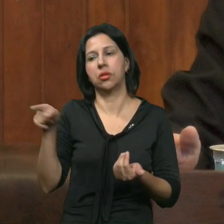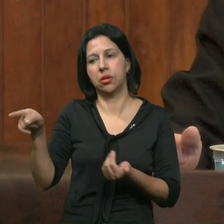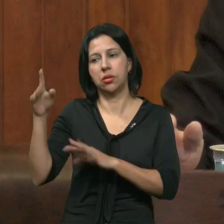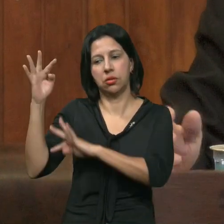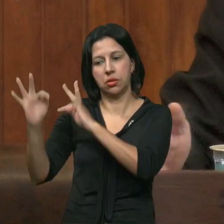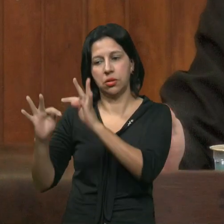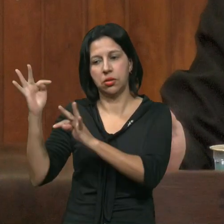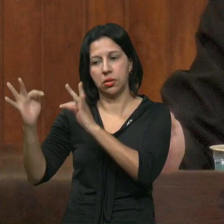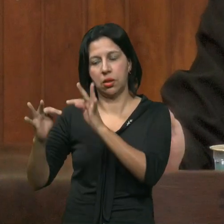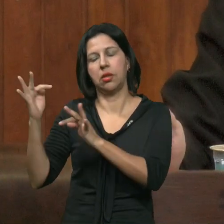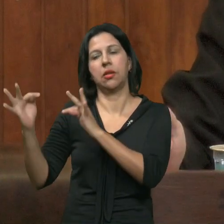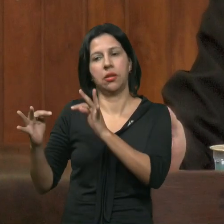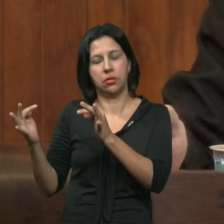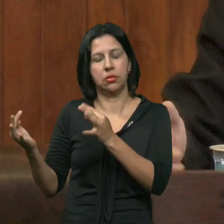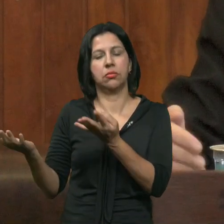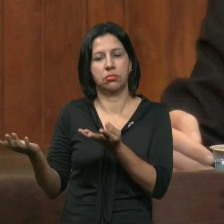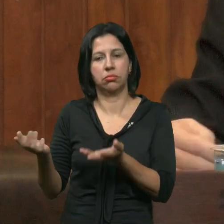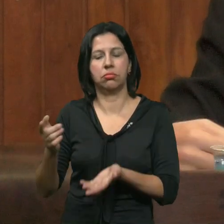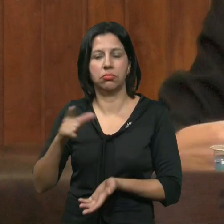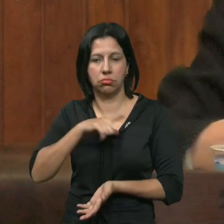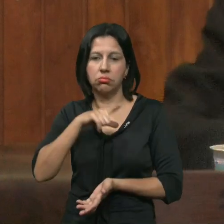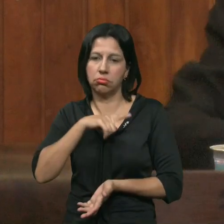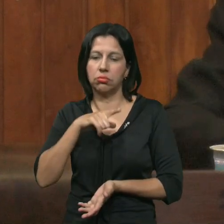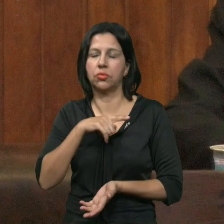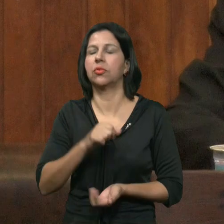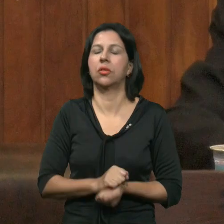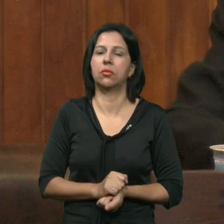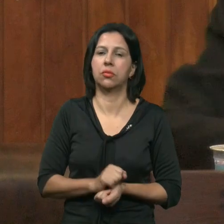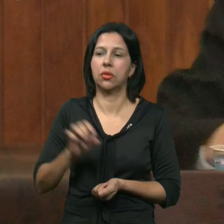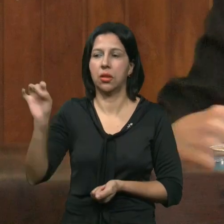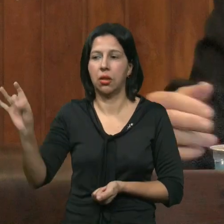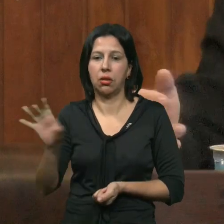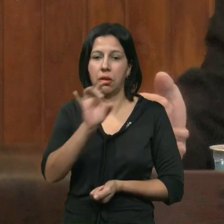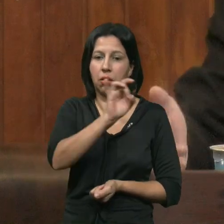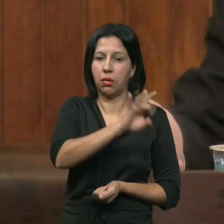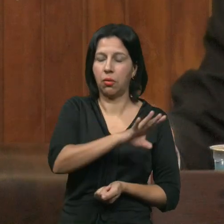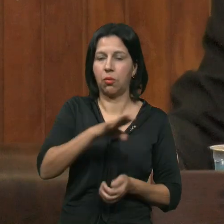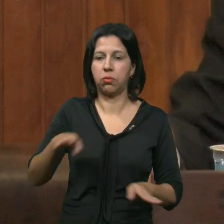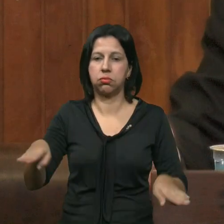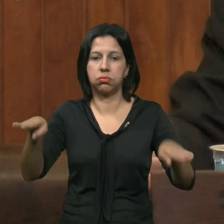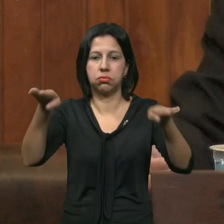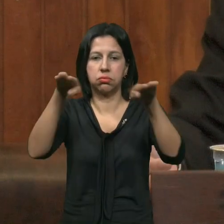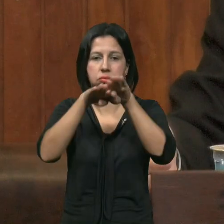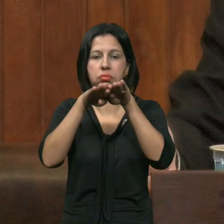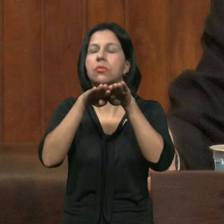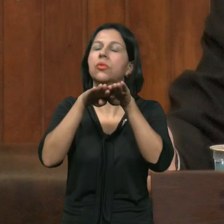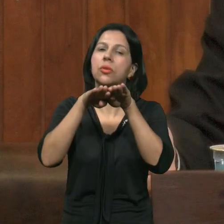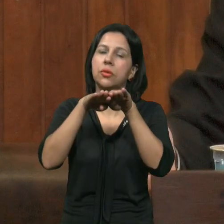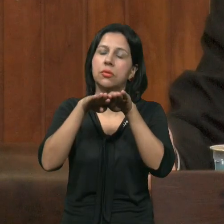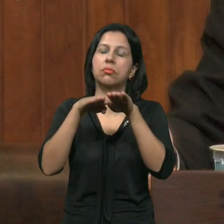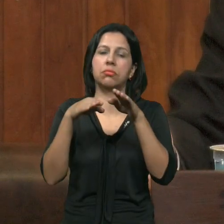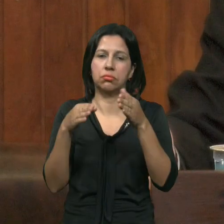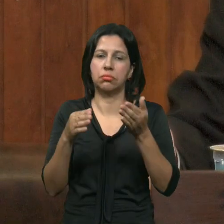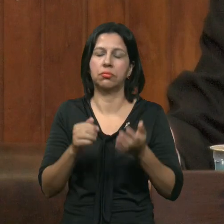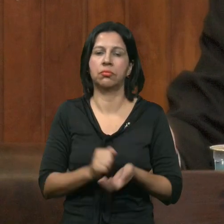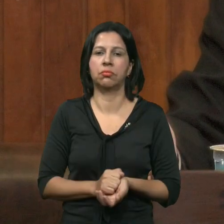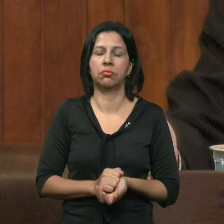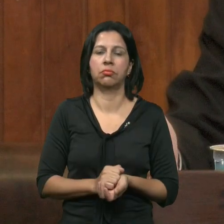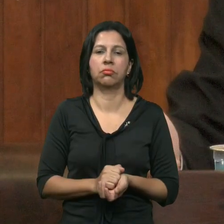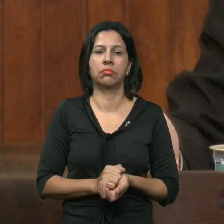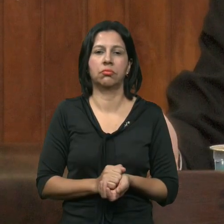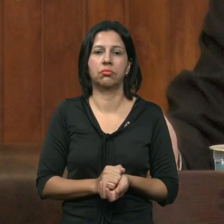Igualasse A categoria De técnico De auxiliar De enfermagem Isso não Vejo